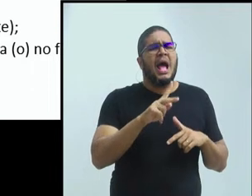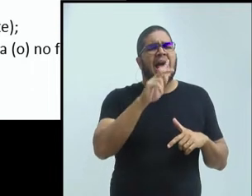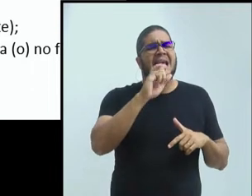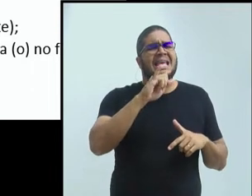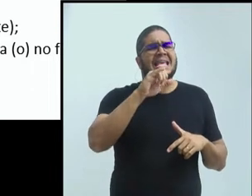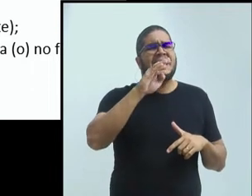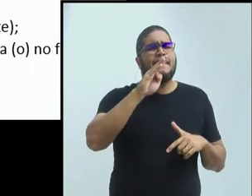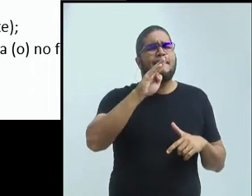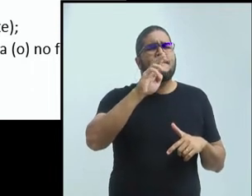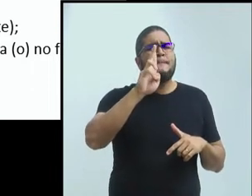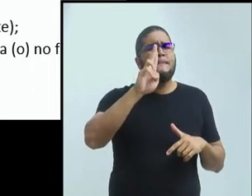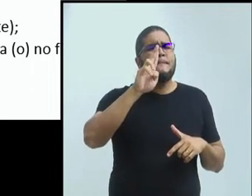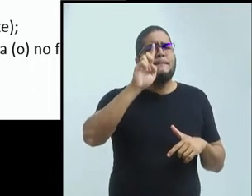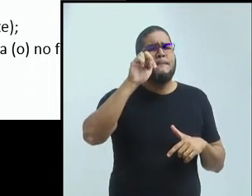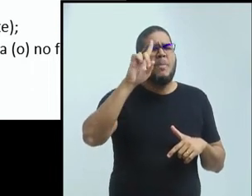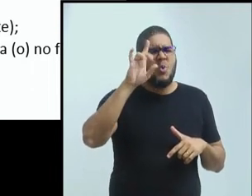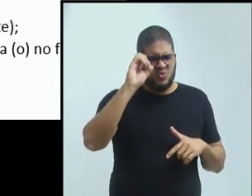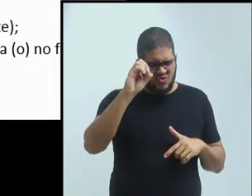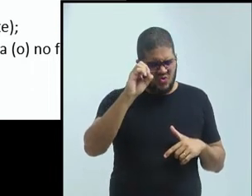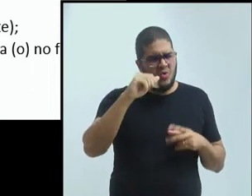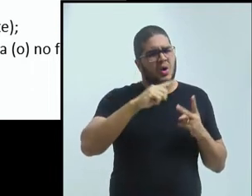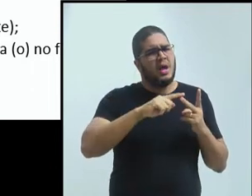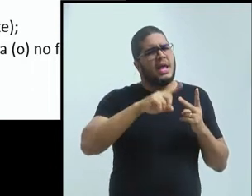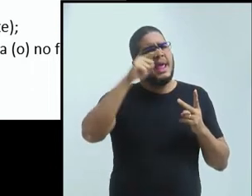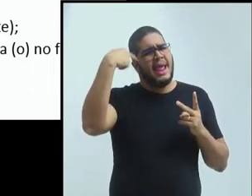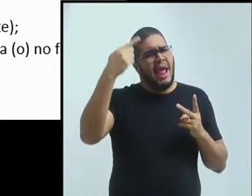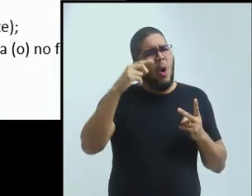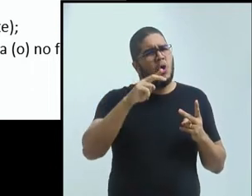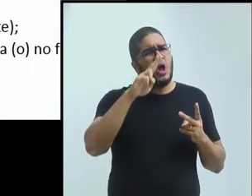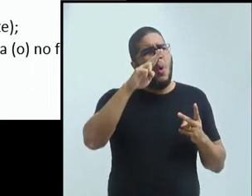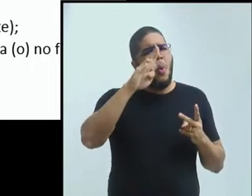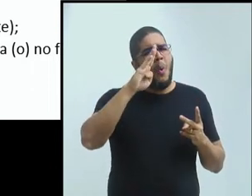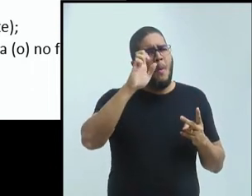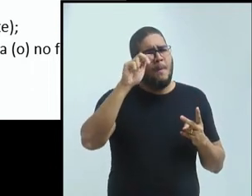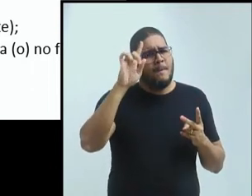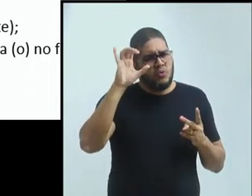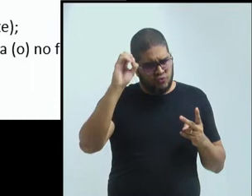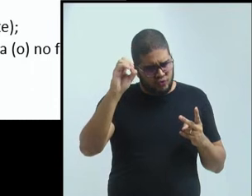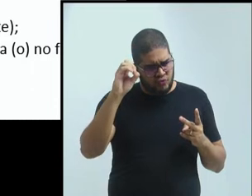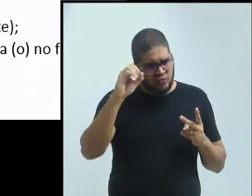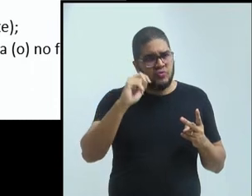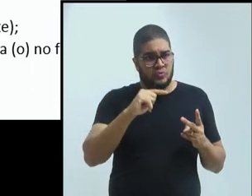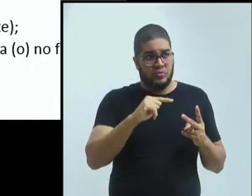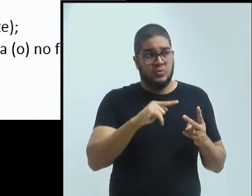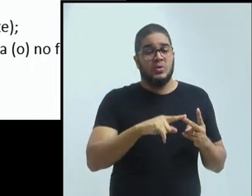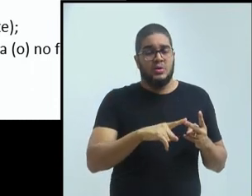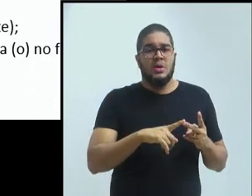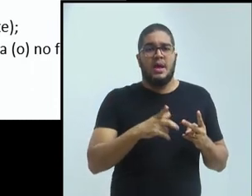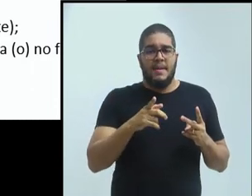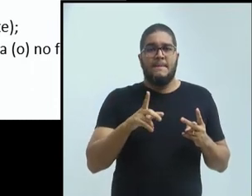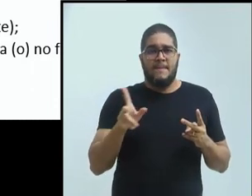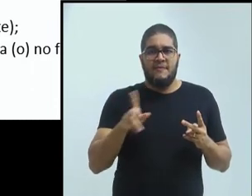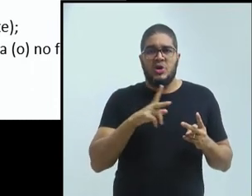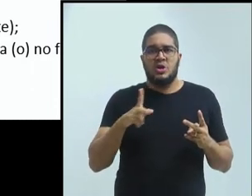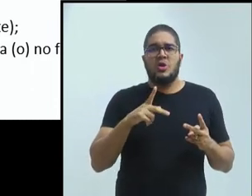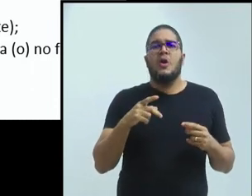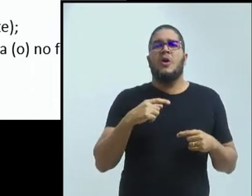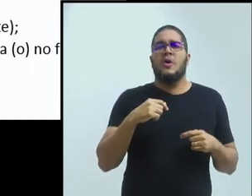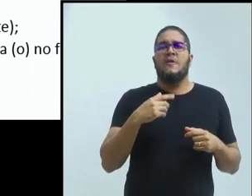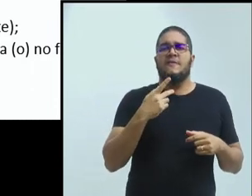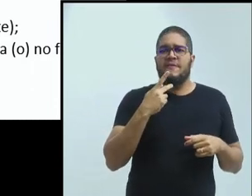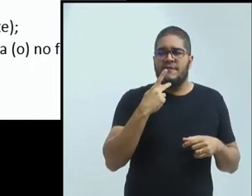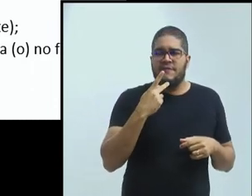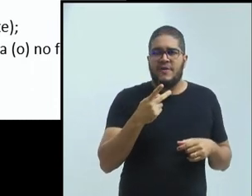traduzir. E aí, a única vez que ela parou a aula, mandou para o o planejamento e começou a falar